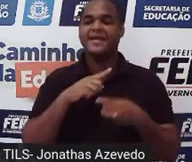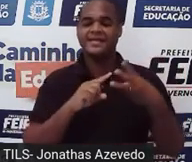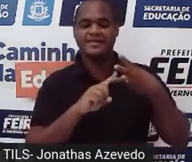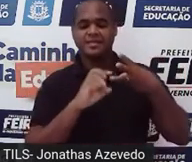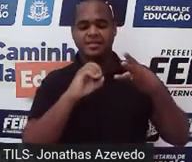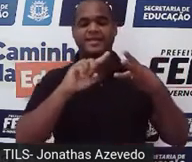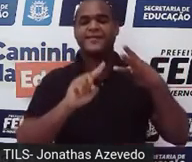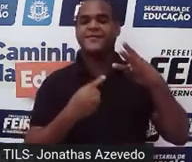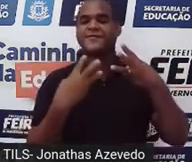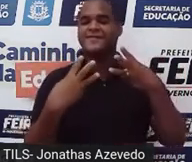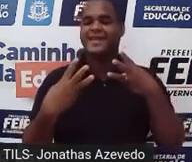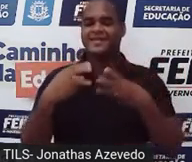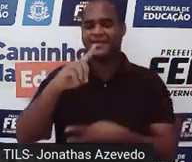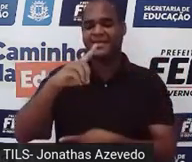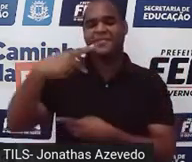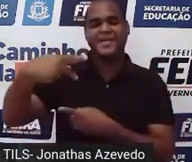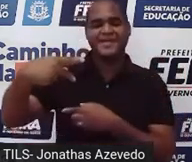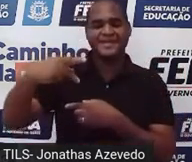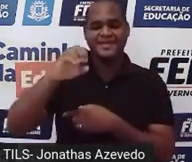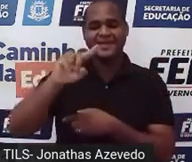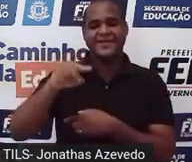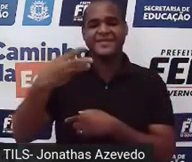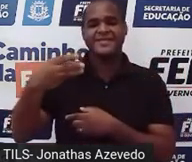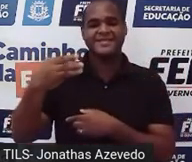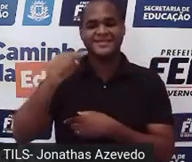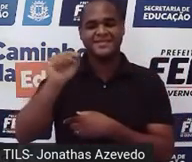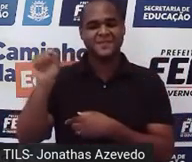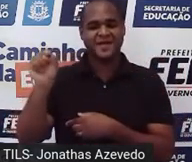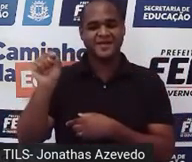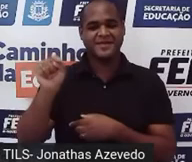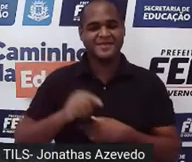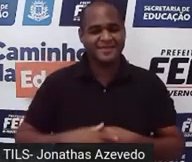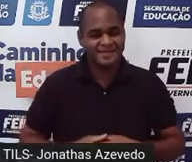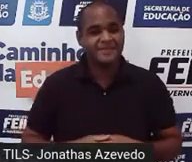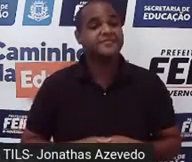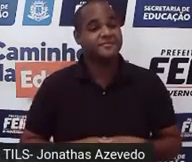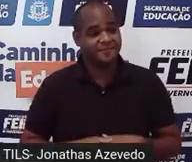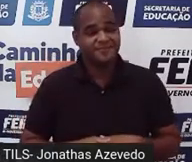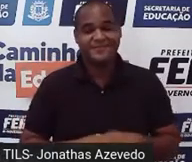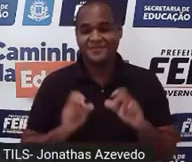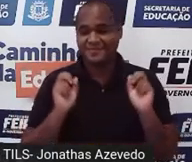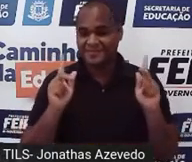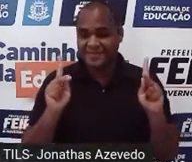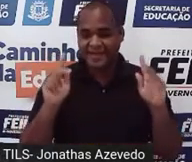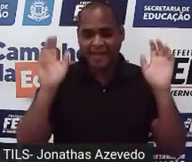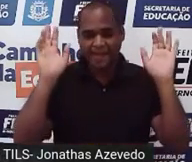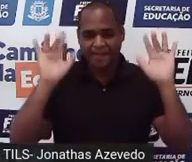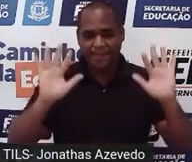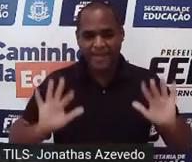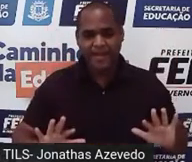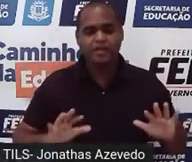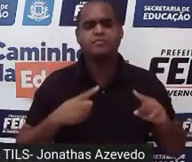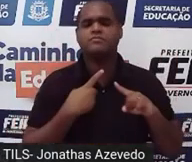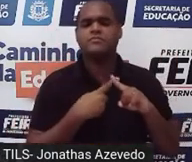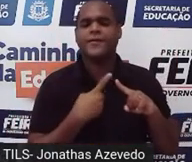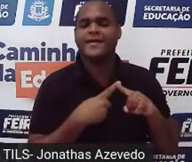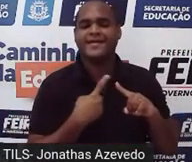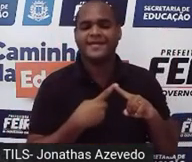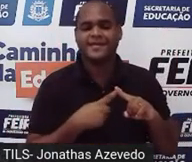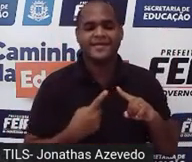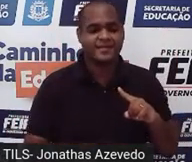que era a dízima periódica 0,3 barra. Por que, professor? Porque aqui, ó,